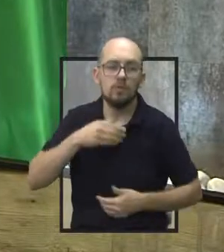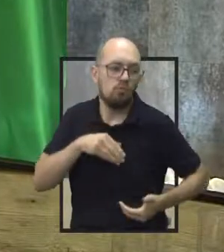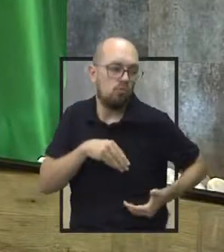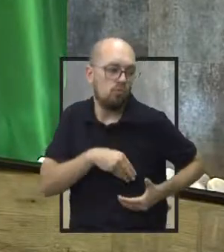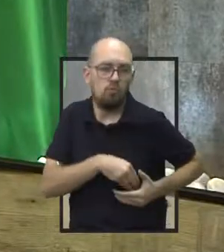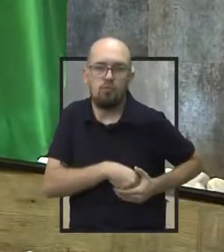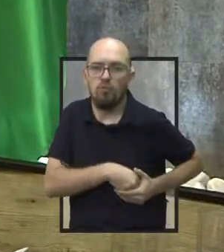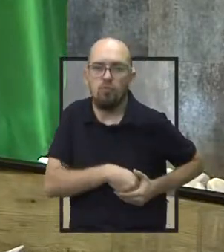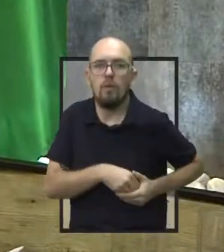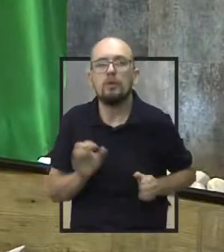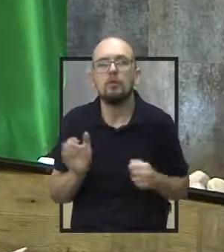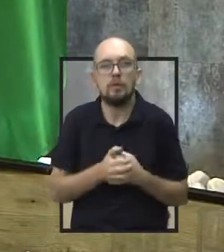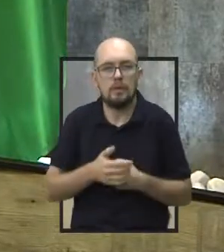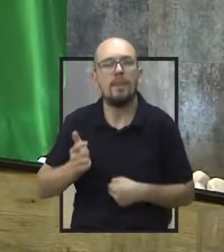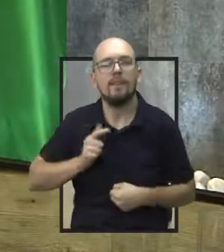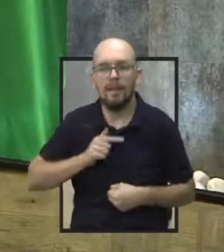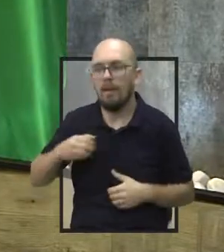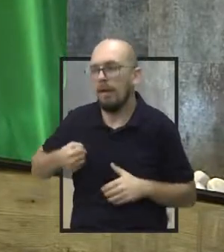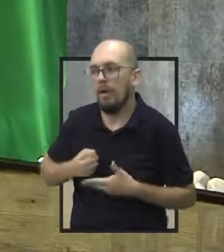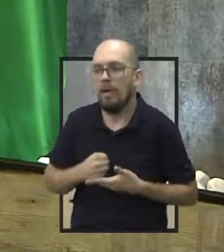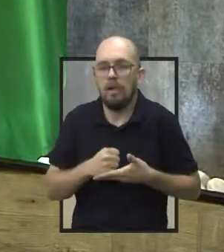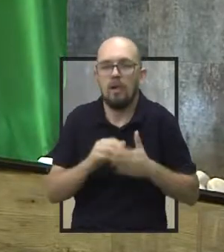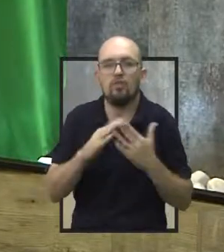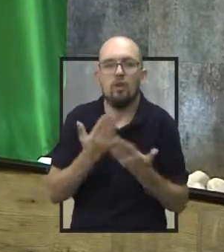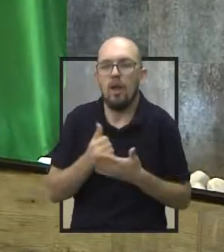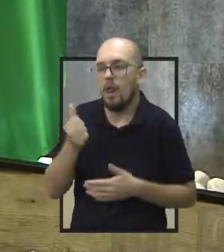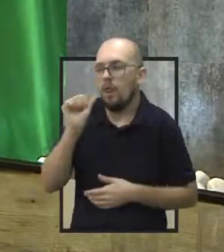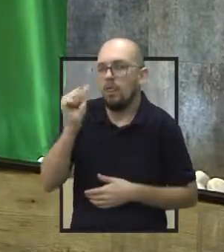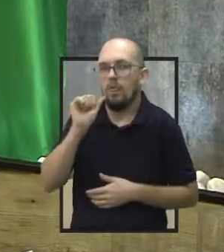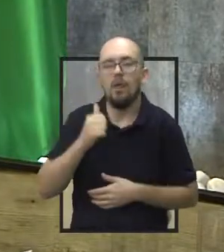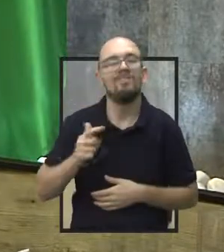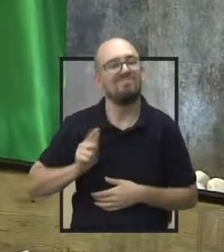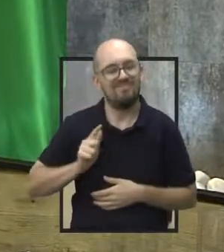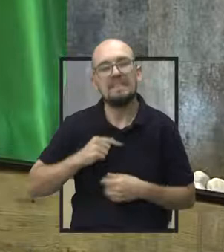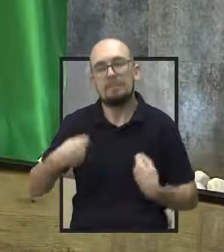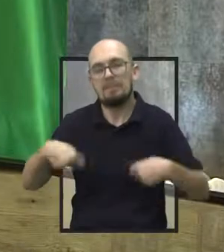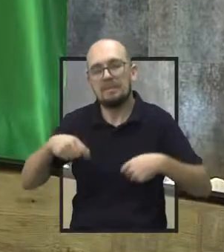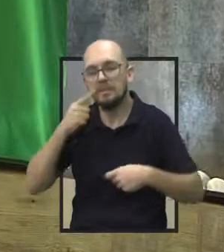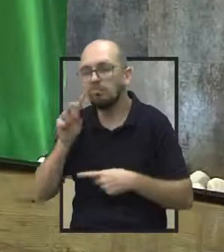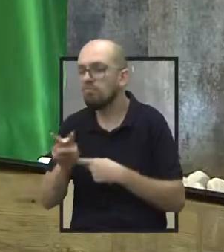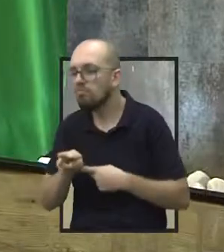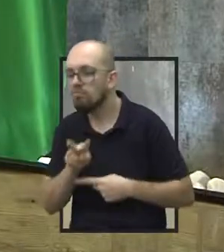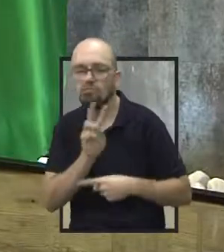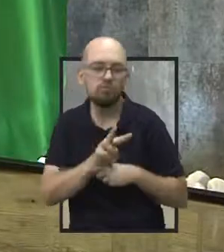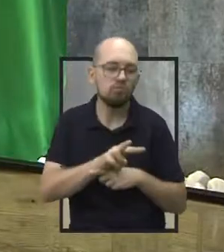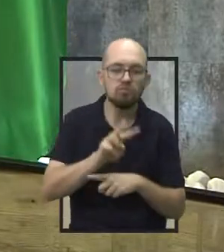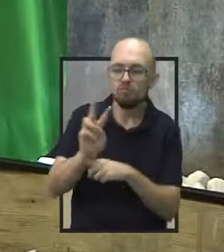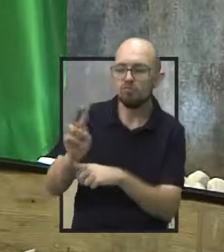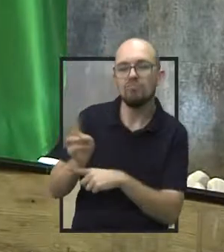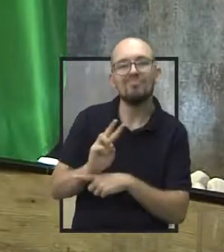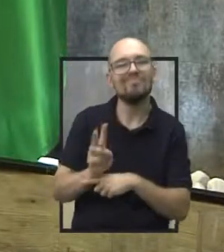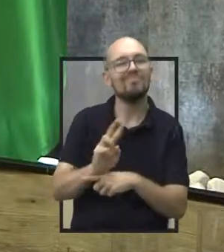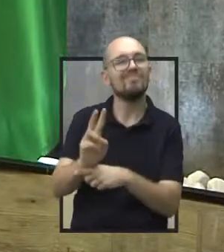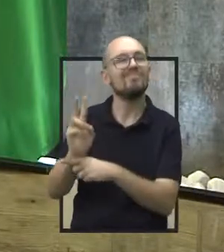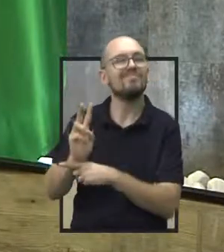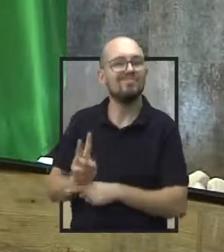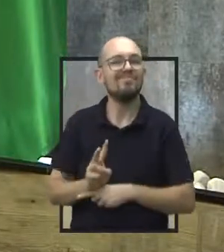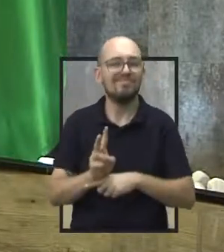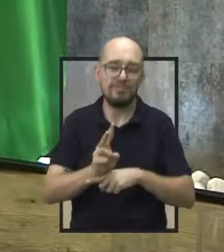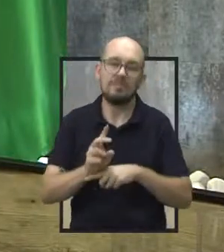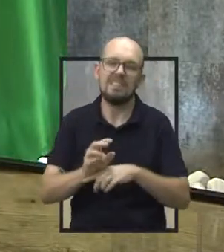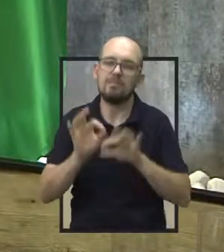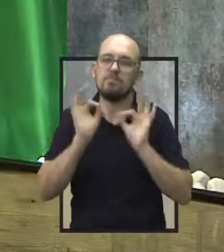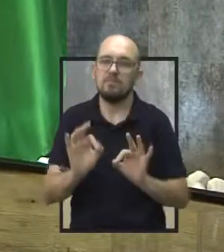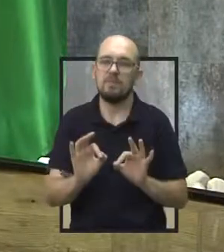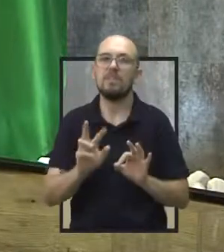de droga também. Então, tendo ali alguns funcionários da escola fazendo esse trabalho de inspetor de aluno, com certeza vai